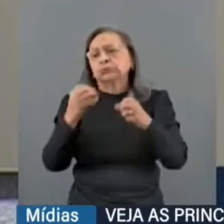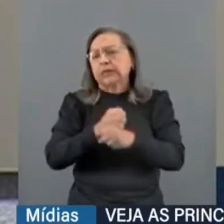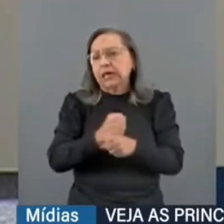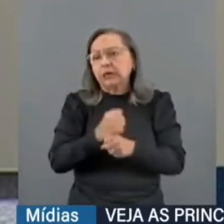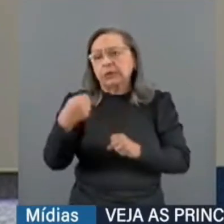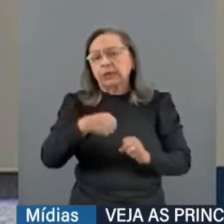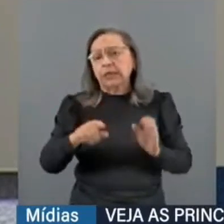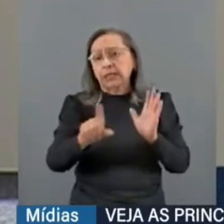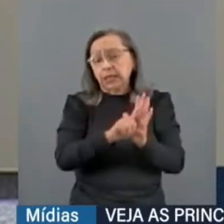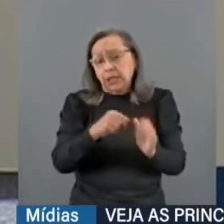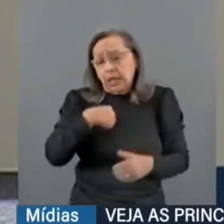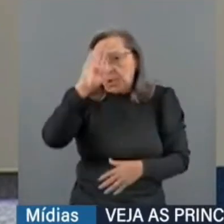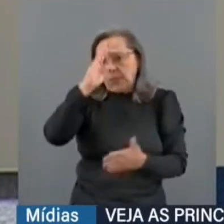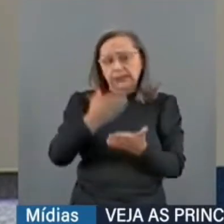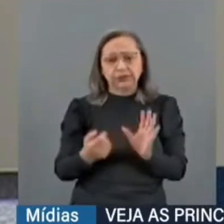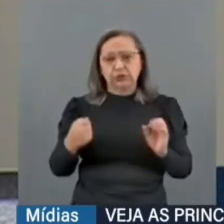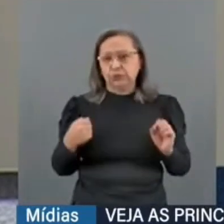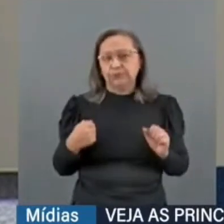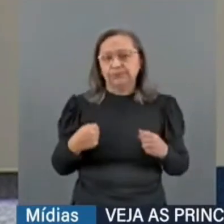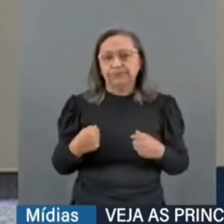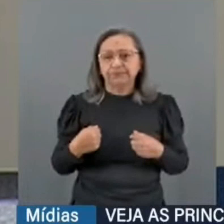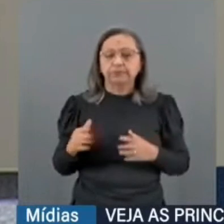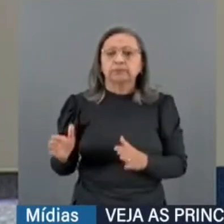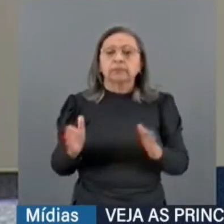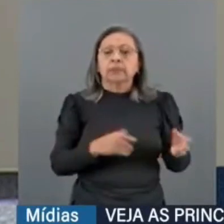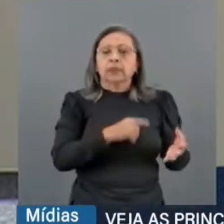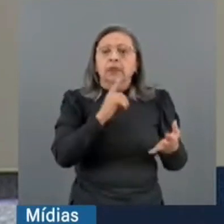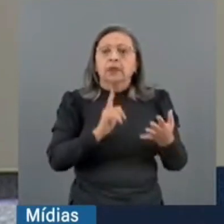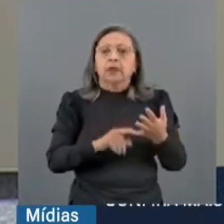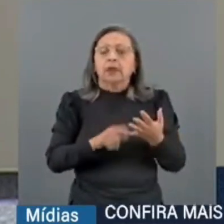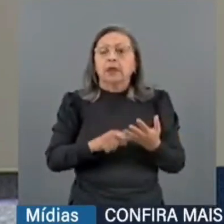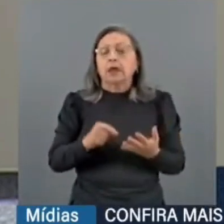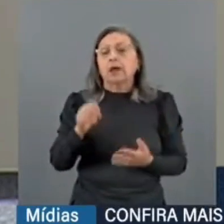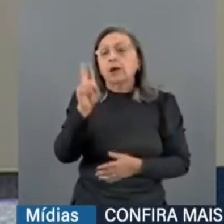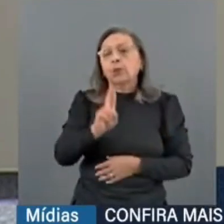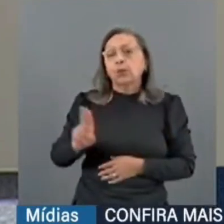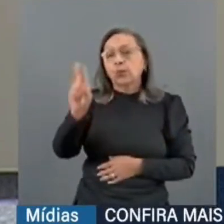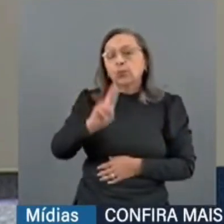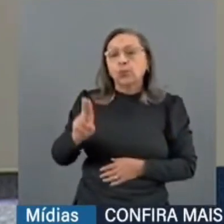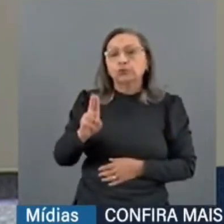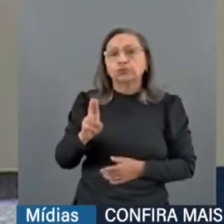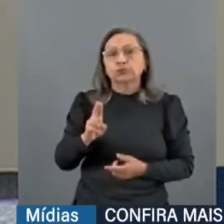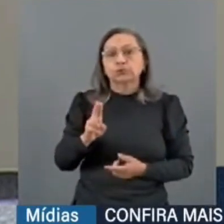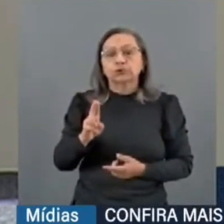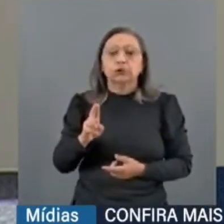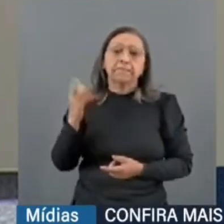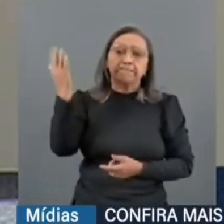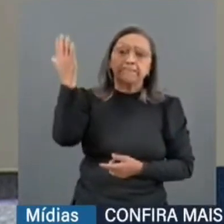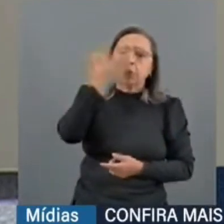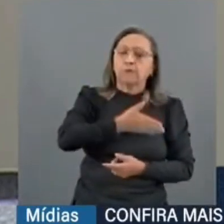acredito eu. Em relação ao uso de provas ilícitas no processo,